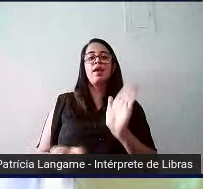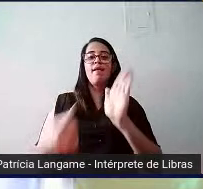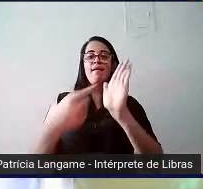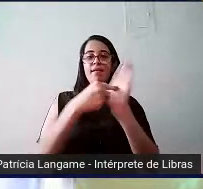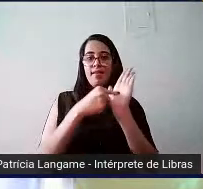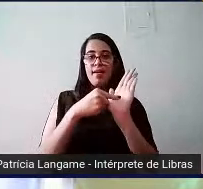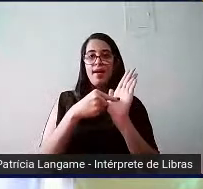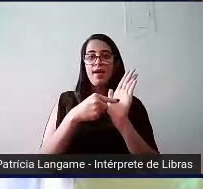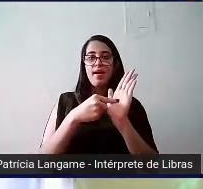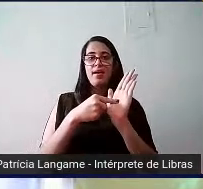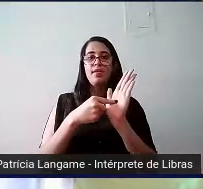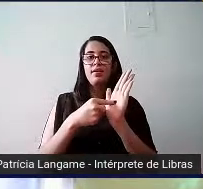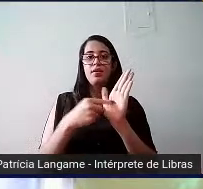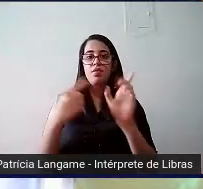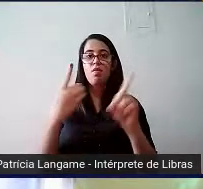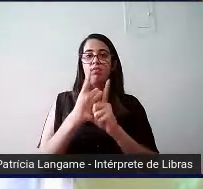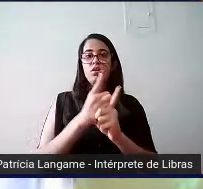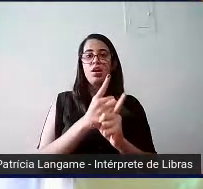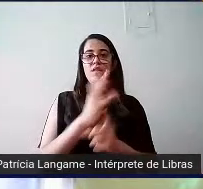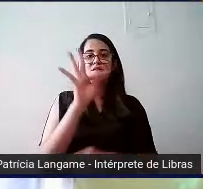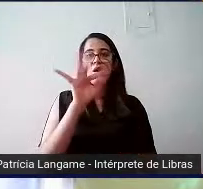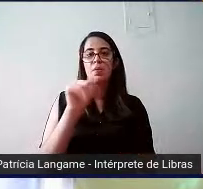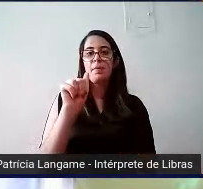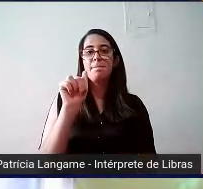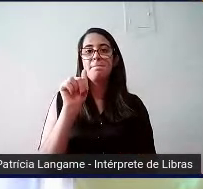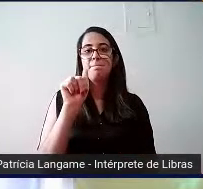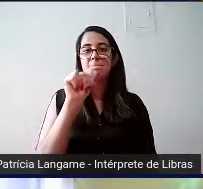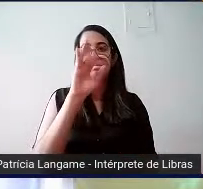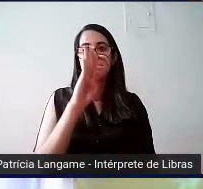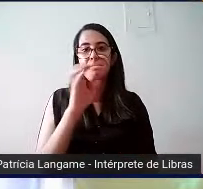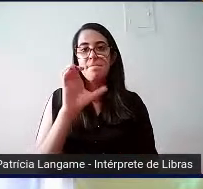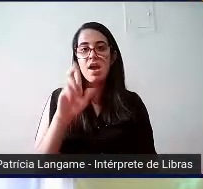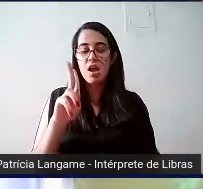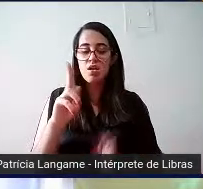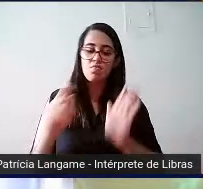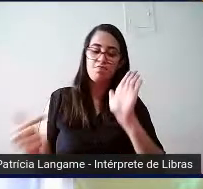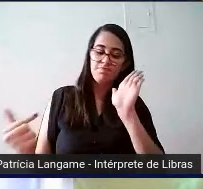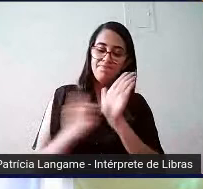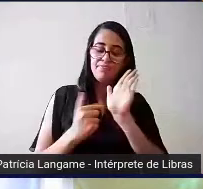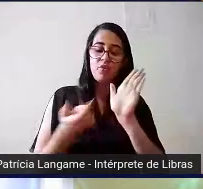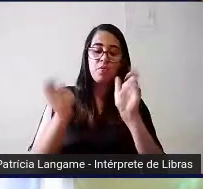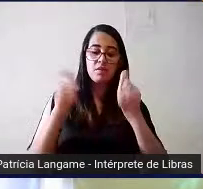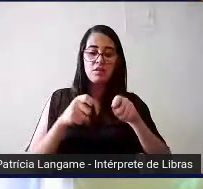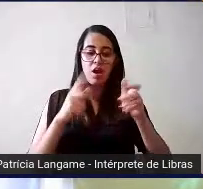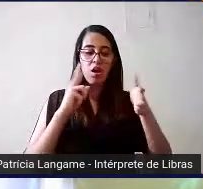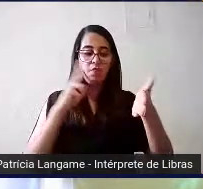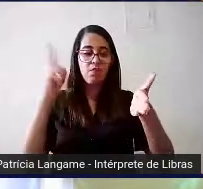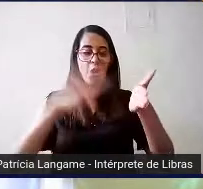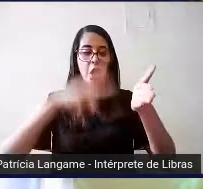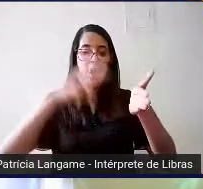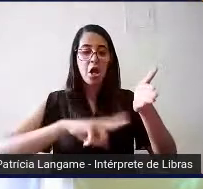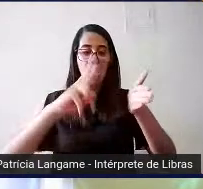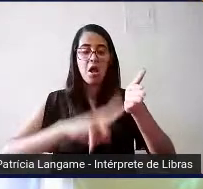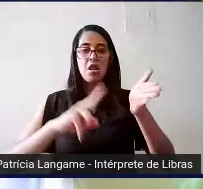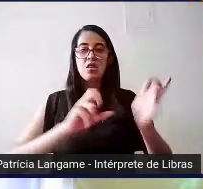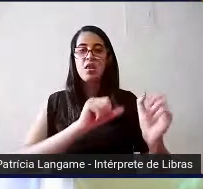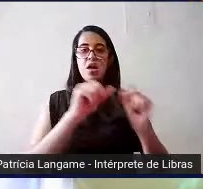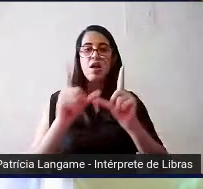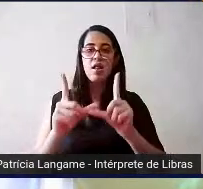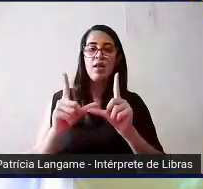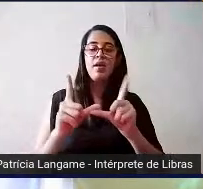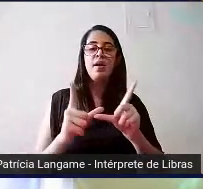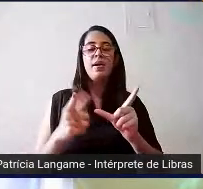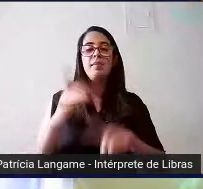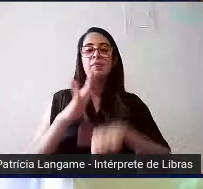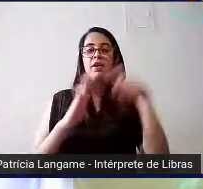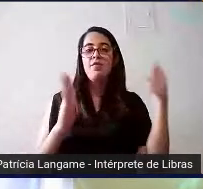encontrar o TalkBack. Uma vez que você ativa, ele vai começar a fazer a leitura da tela, né? Se for a primeira vez que você está acessando, ele vai te dar um